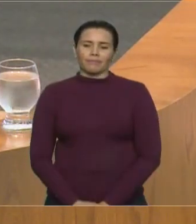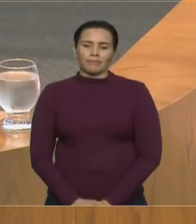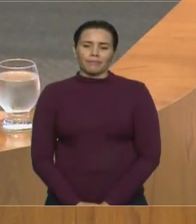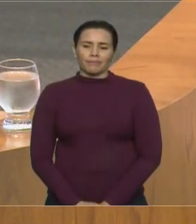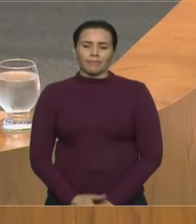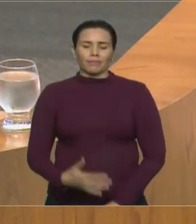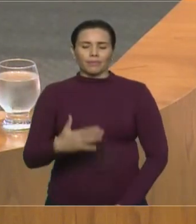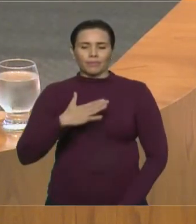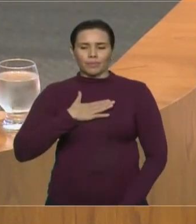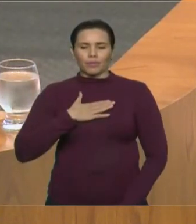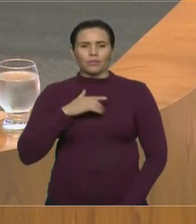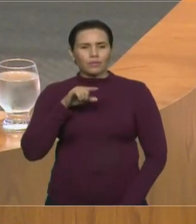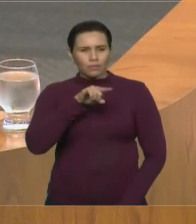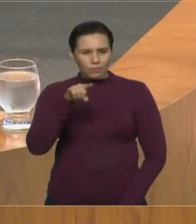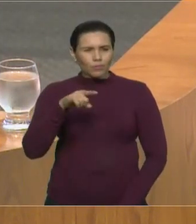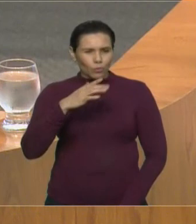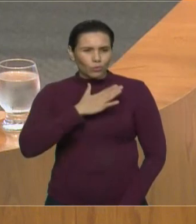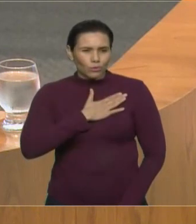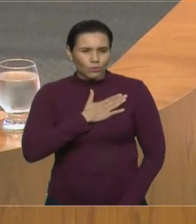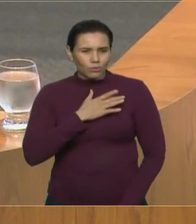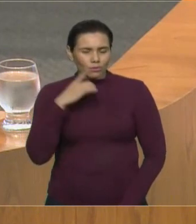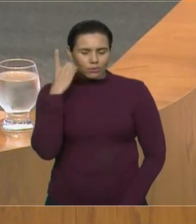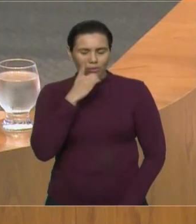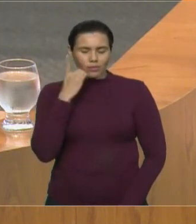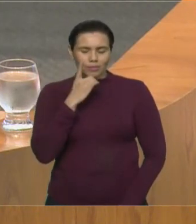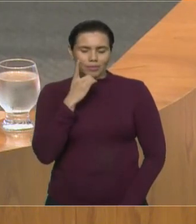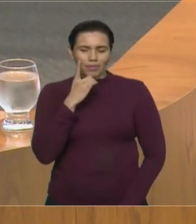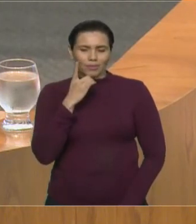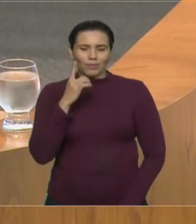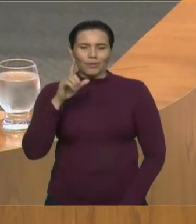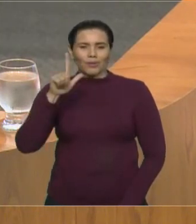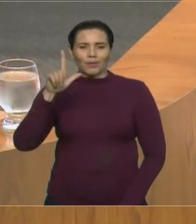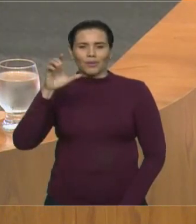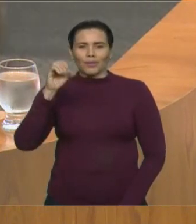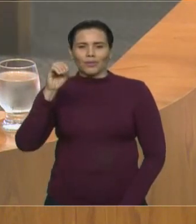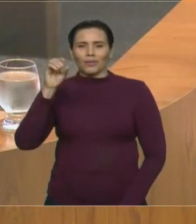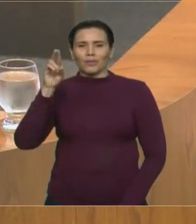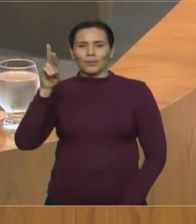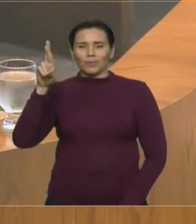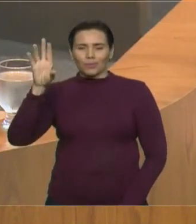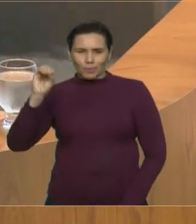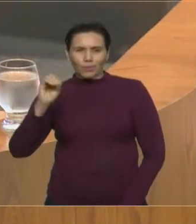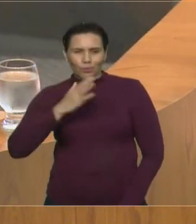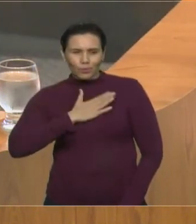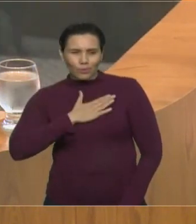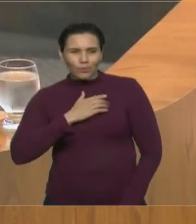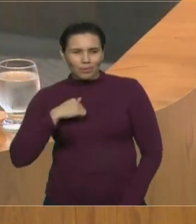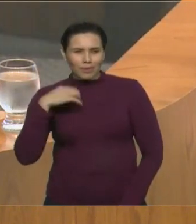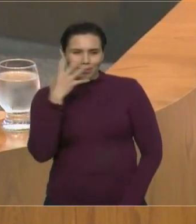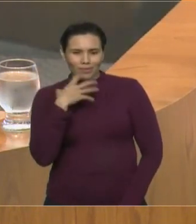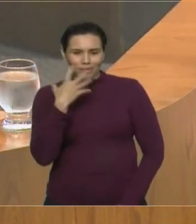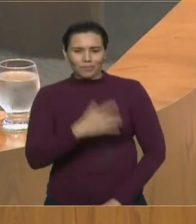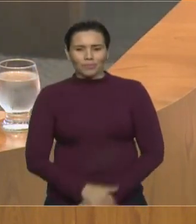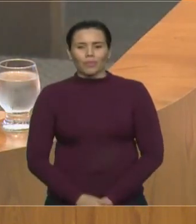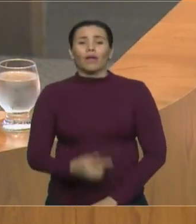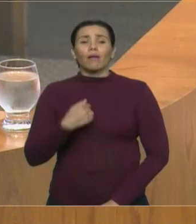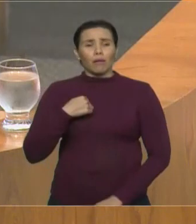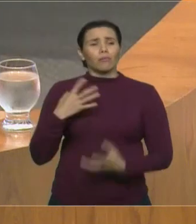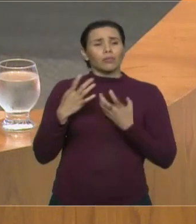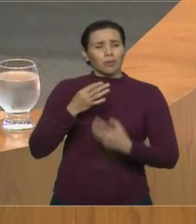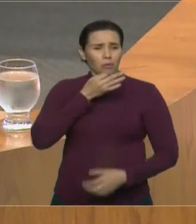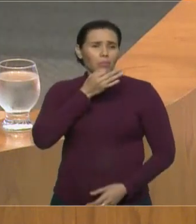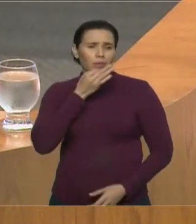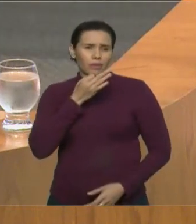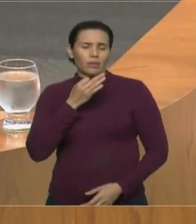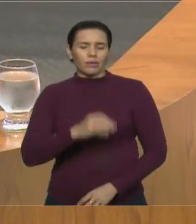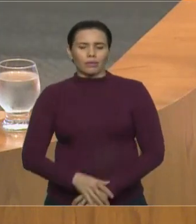Gostou, deputado Vinícius Louro? Deputado Amical, se possível, gostaria de aparteá-la. Eu gostaria de aparteá-la também, deputado. Pois, está bom.